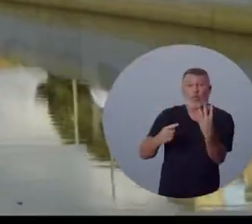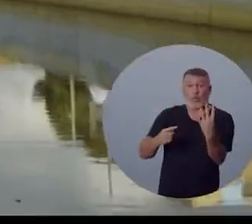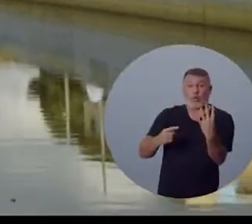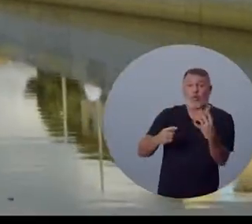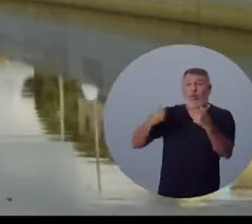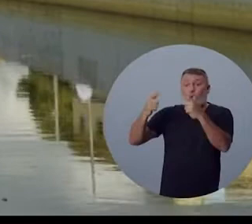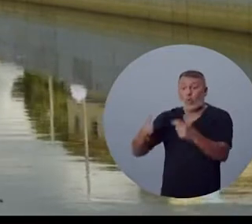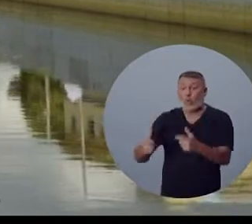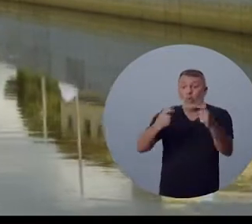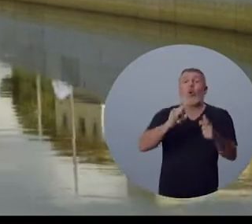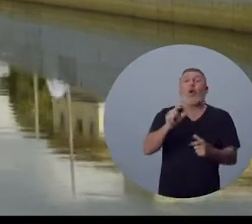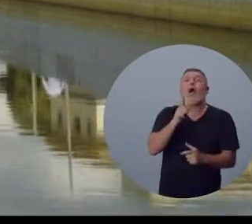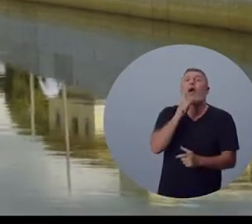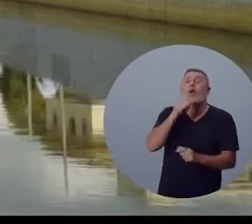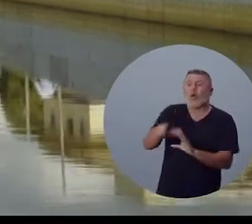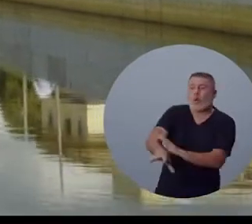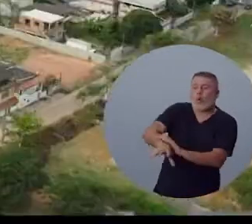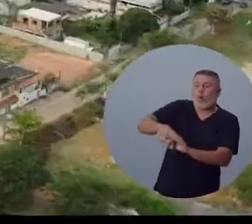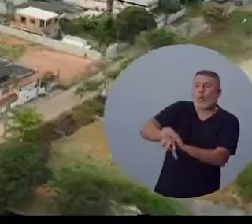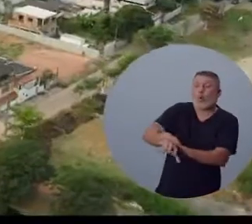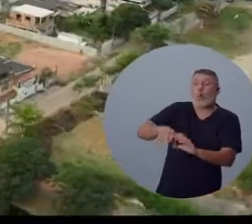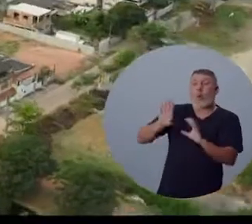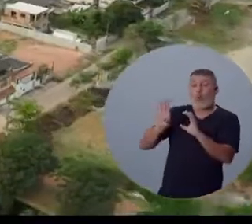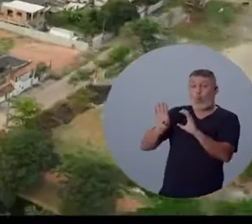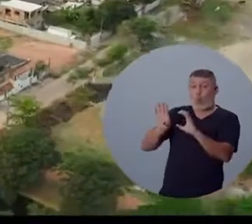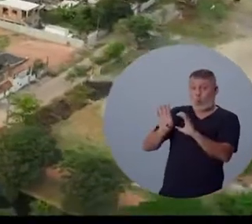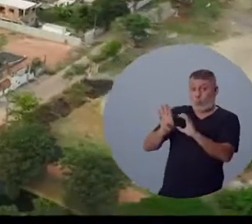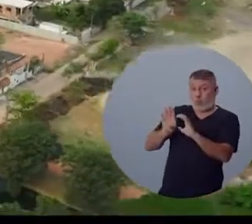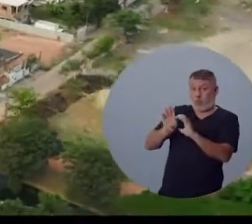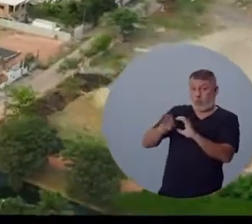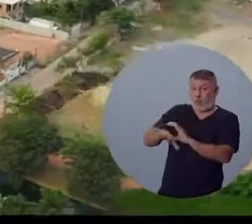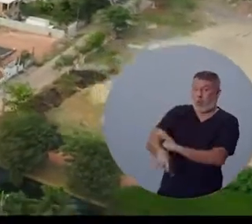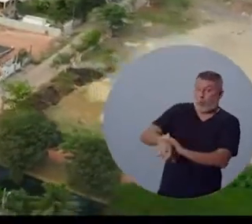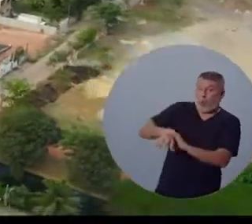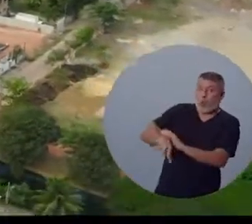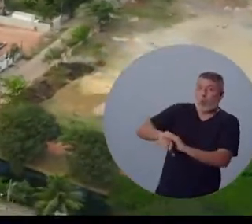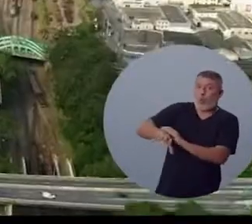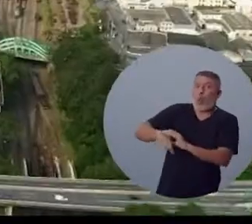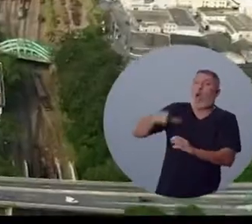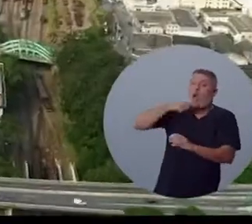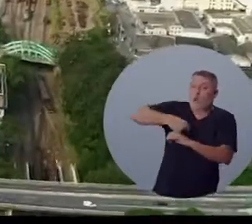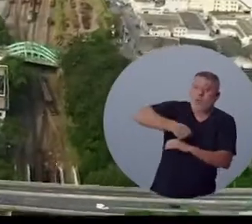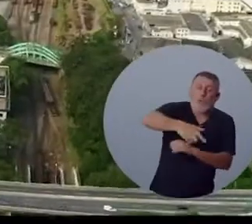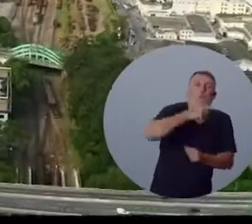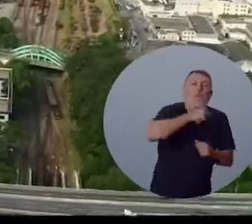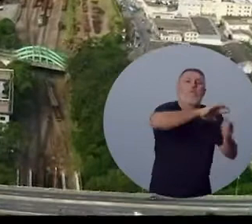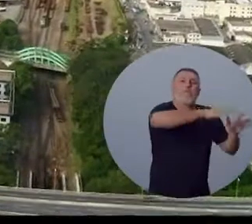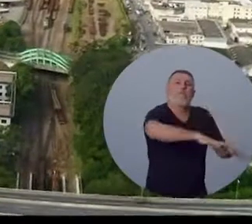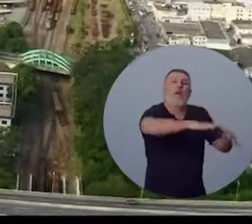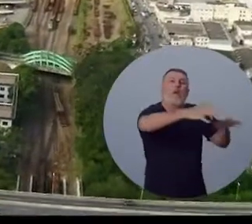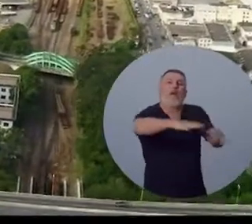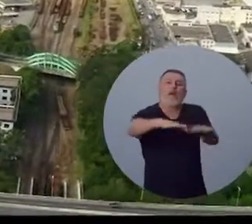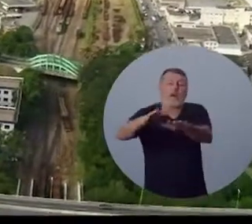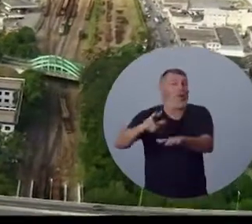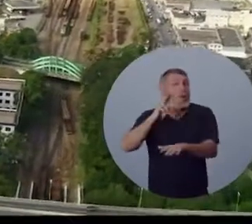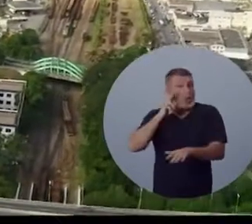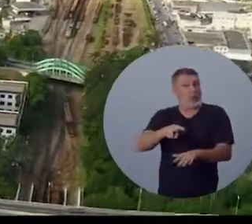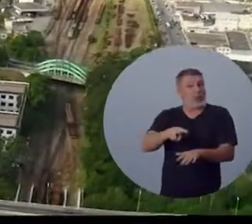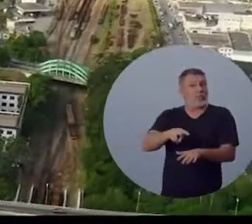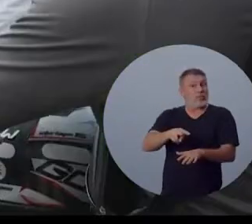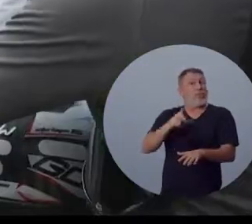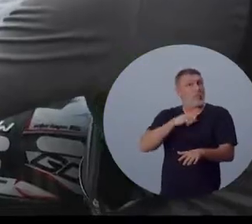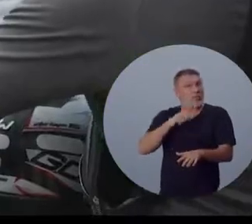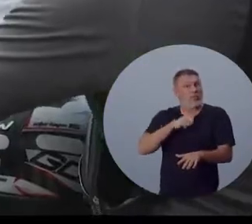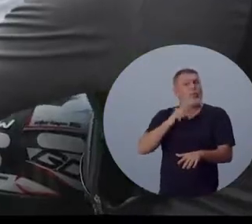Essas quatro estações vão sugar a água daqui de Cobilândia e da bacia do Marinho para levar para o mar. Então se você mora